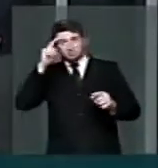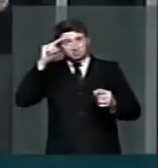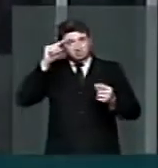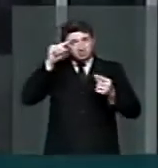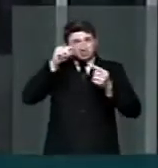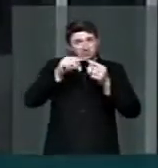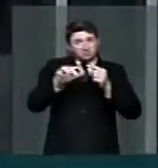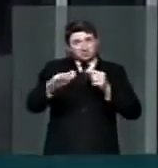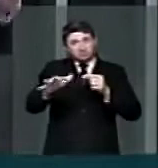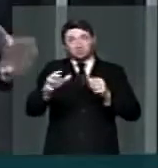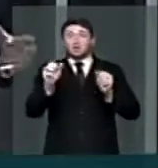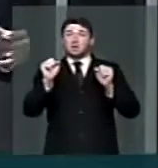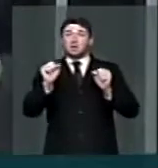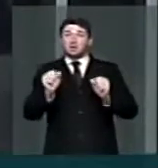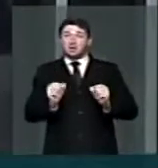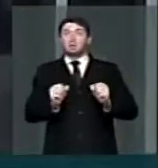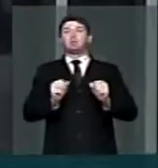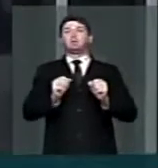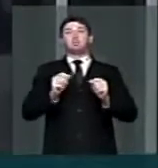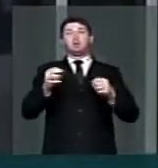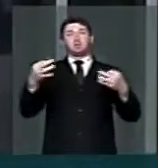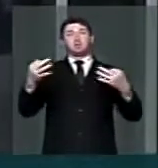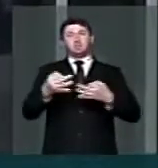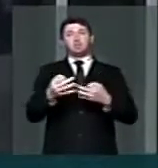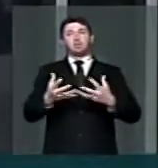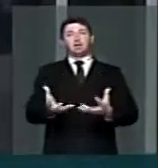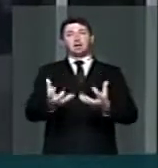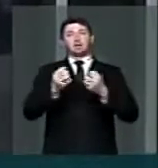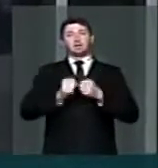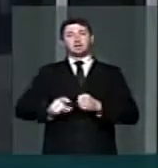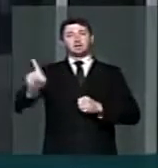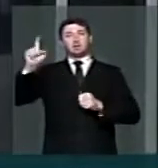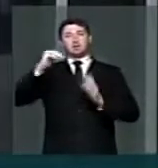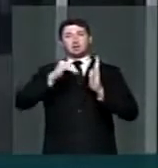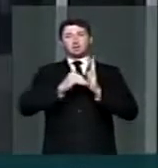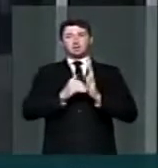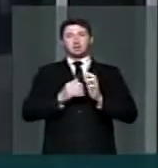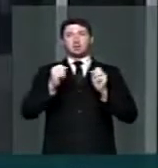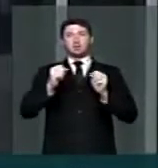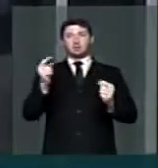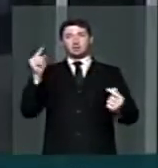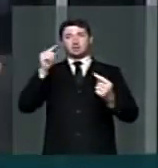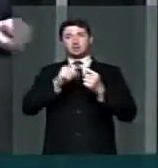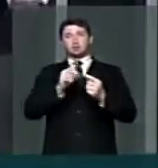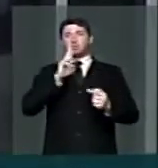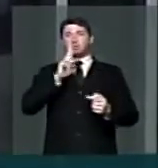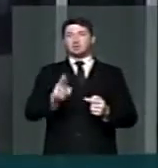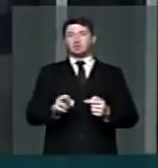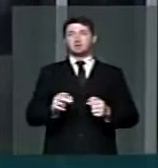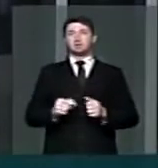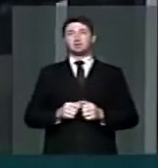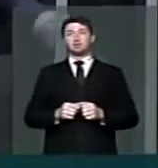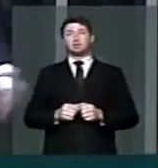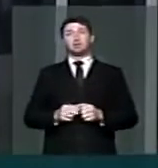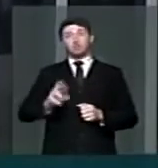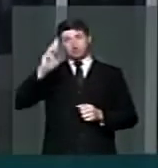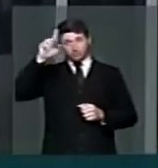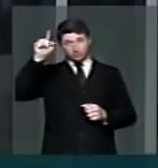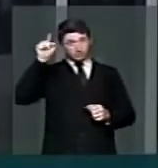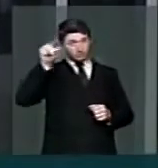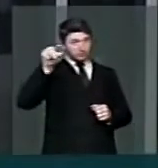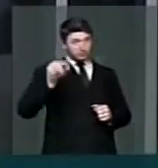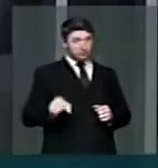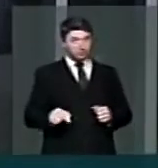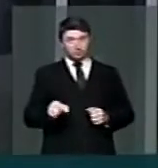que poderá perfeitamente ser adotado no Senado Federal e ser correspondido nessa casa. E foi vossa excelência